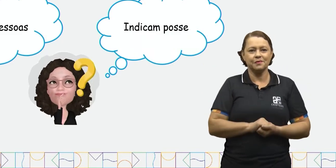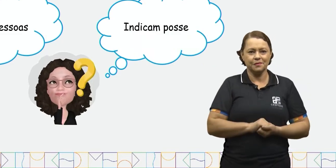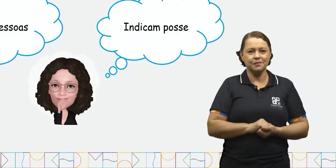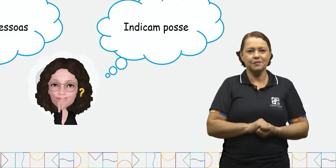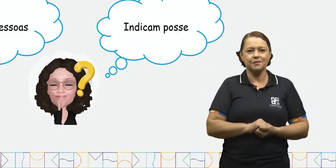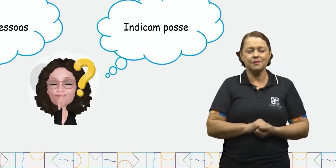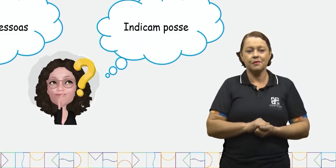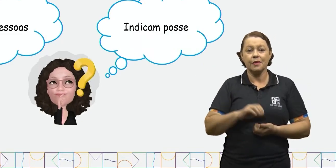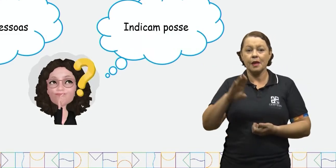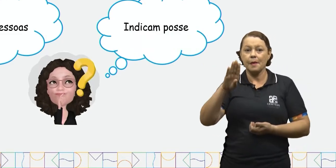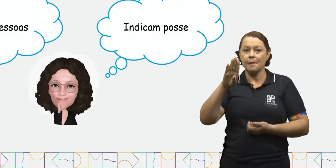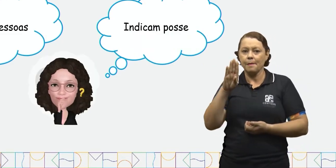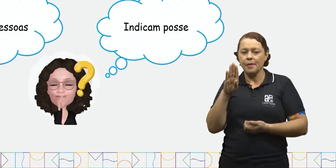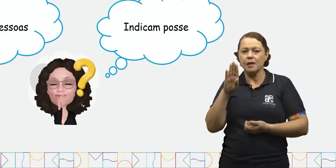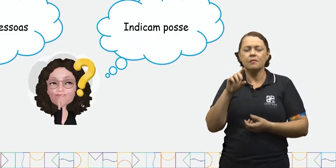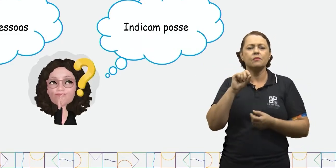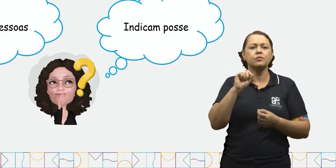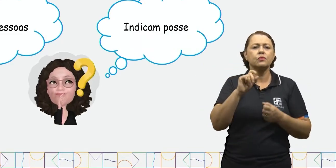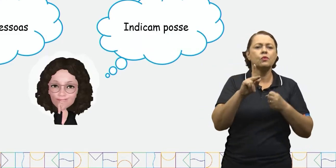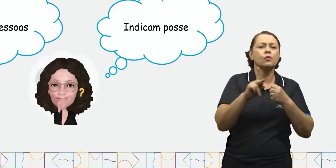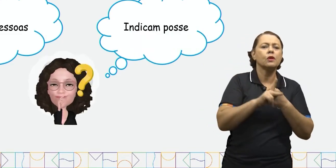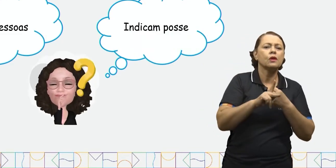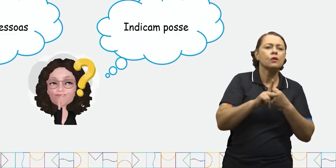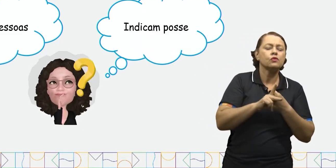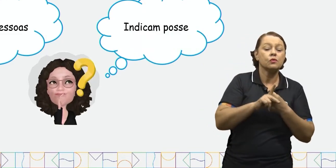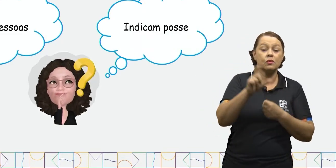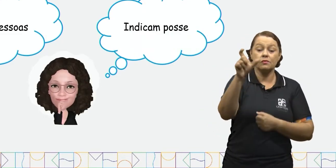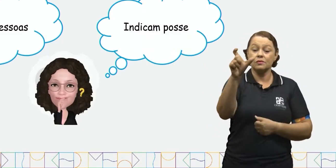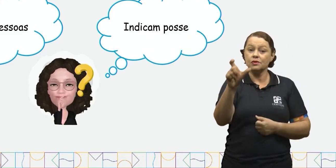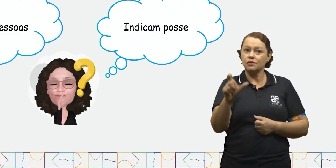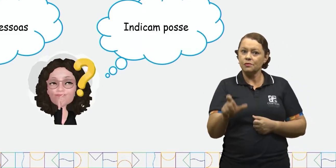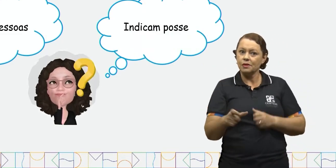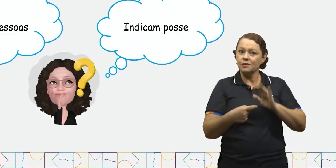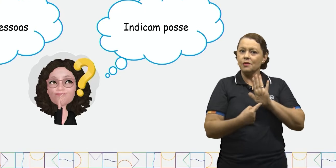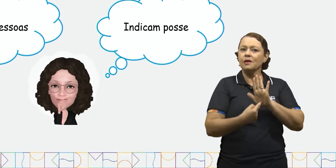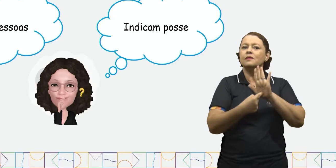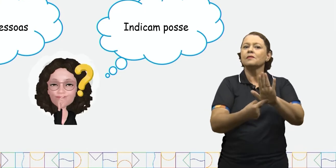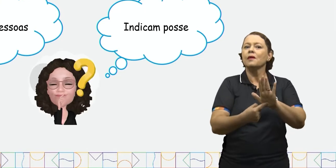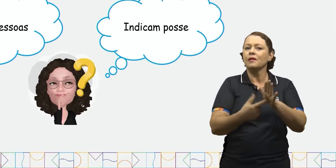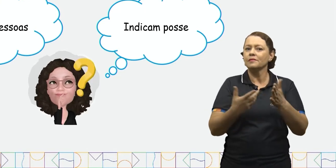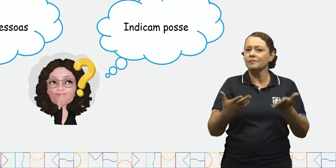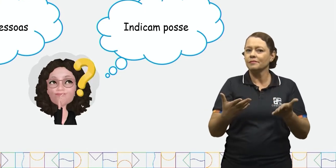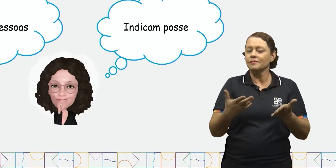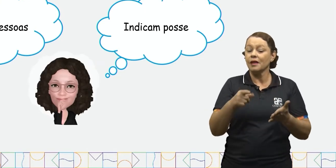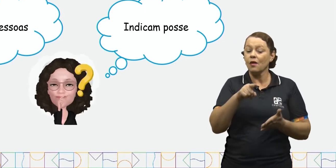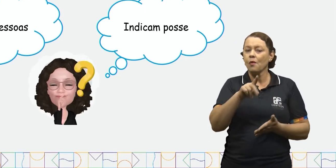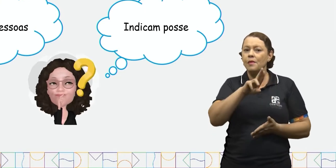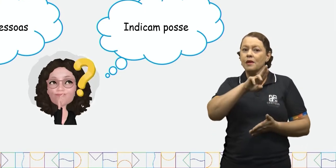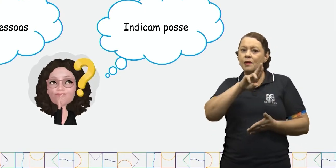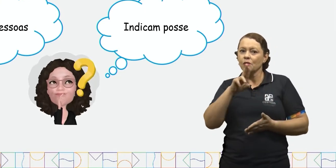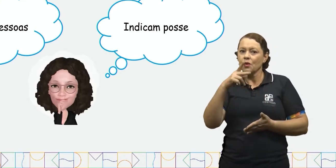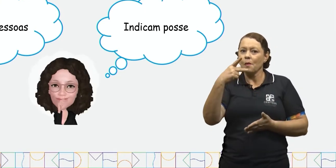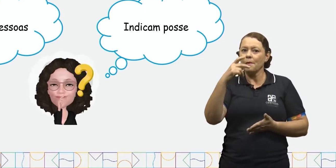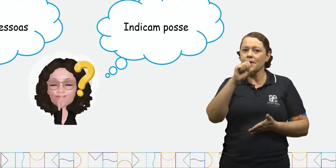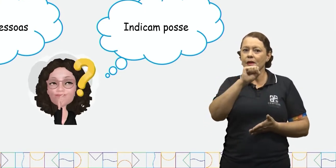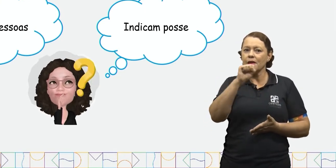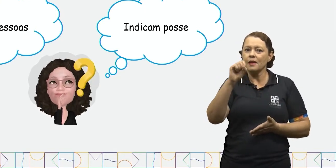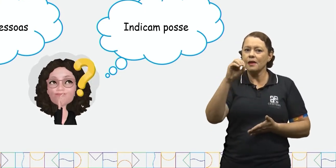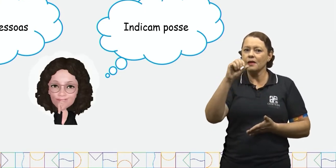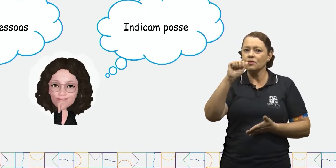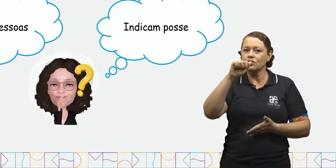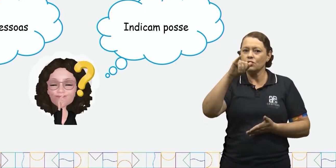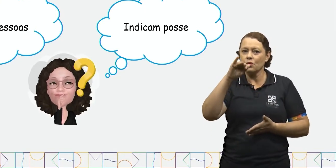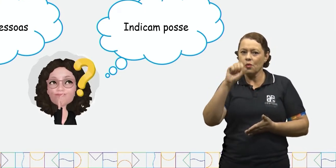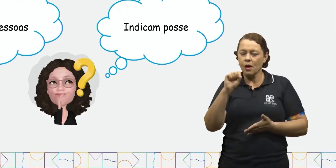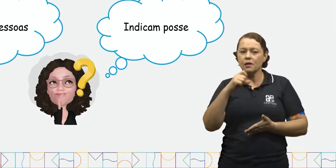Letra B. O que os pronomes pessoais indicam? Olha aí. Pelo nome, já dá para saber. Nós temos